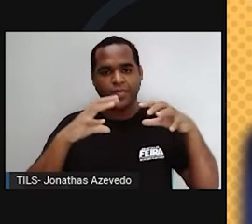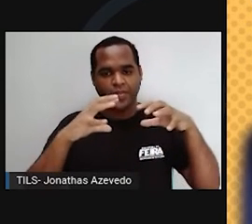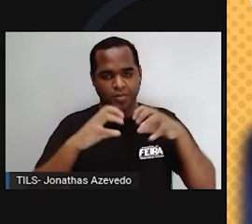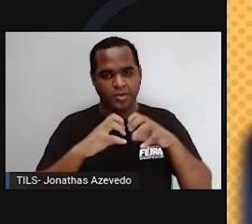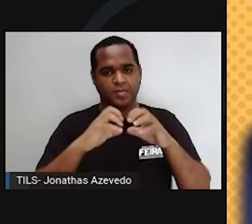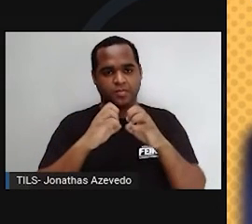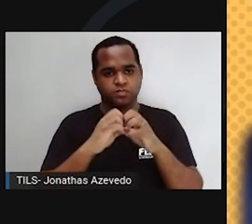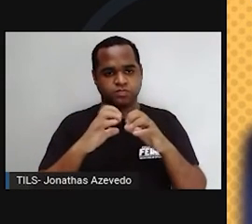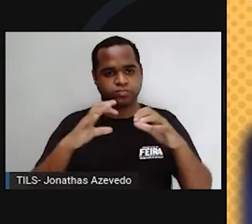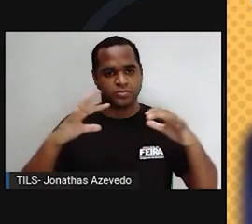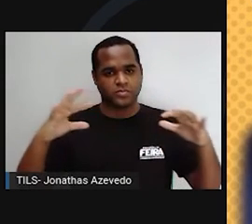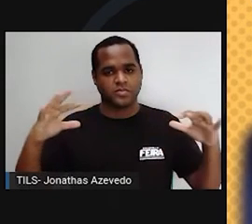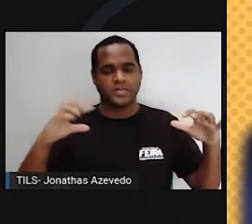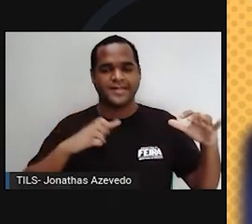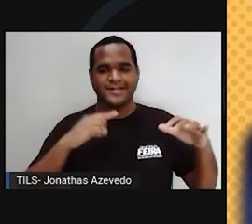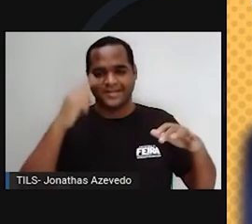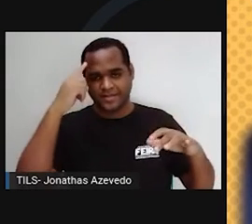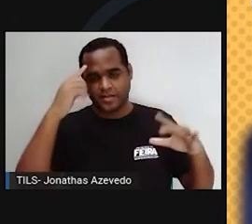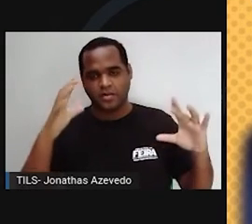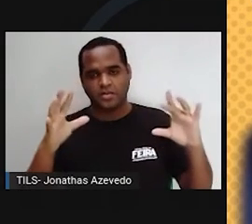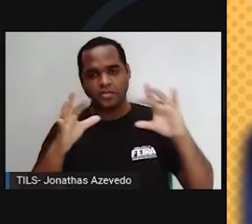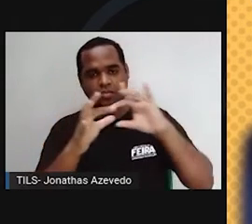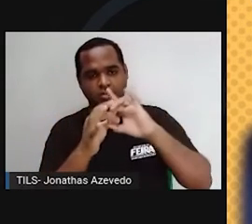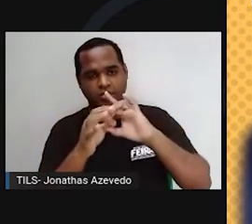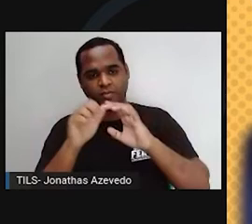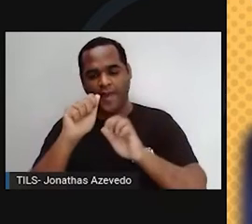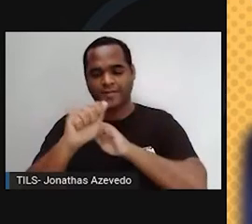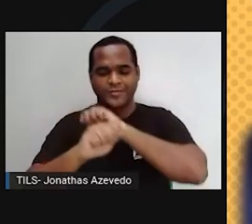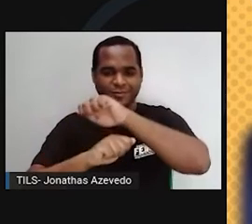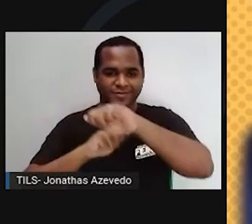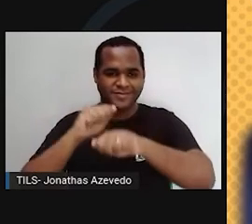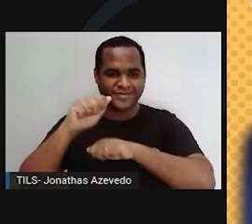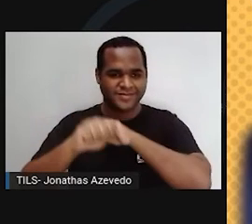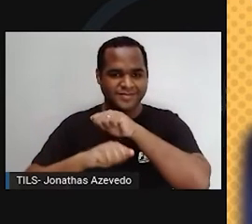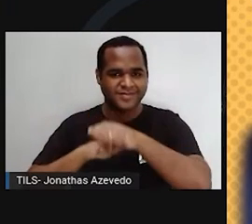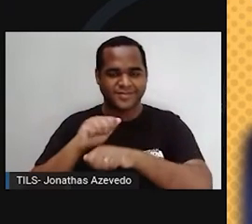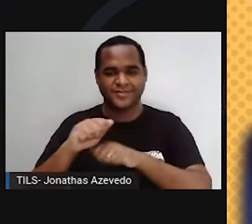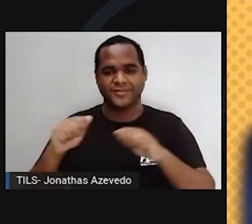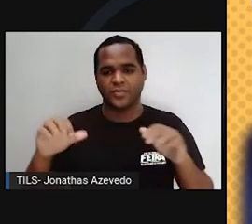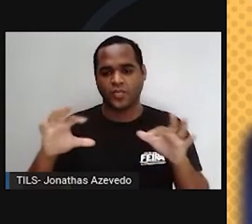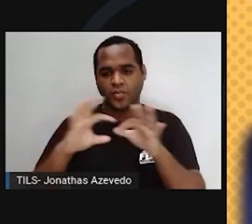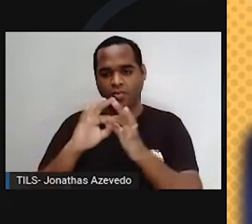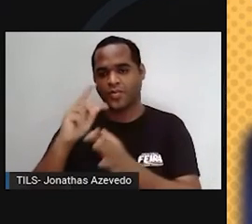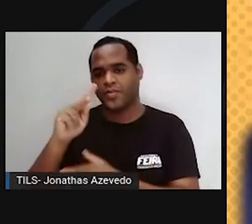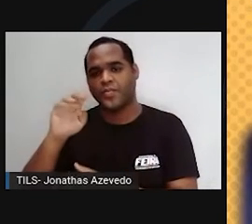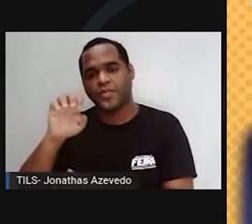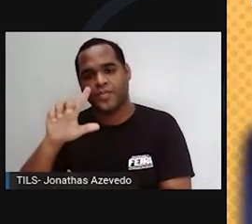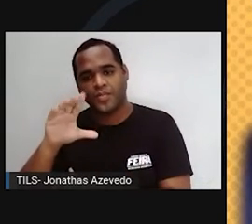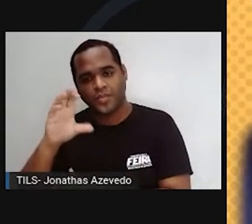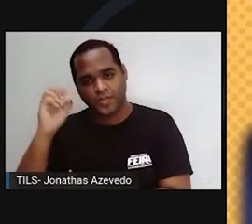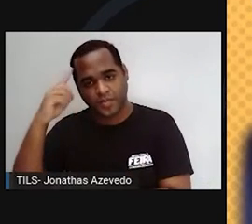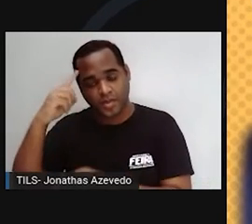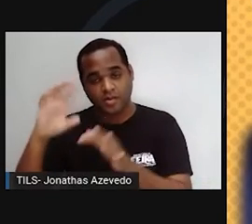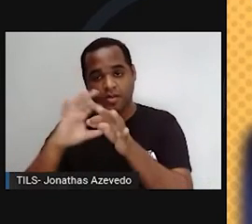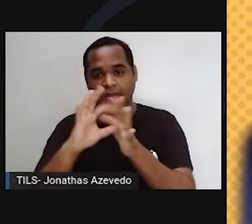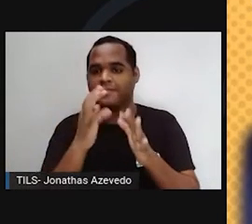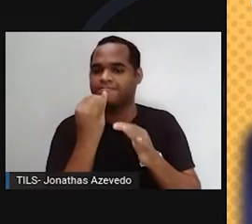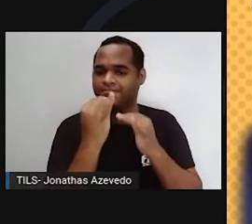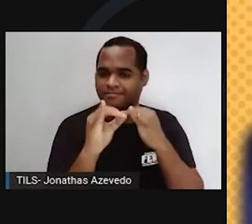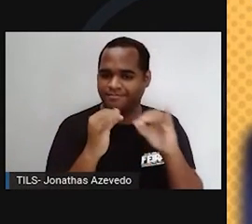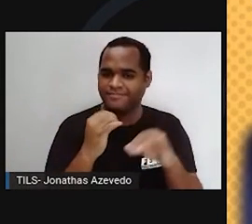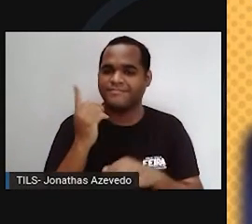pressão vão subindo, até o ponto em que os átomos de hidrogênio se fundem, formando átomos de hélio, com grande liberação de energia.